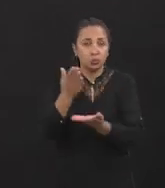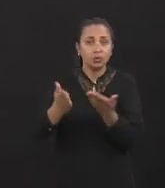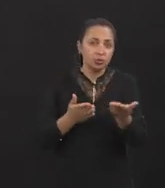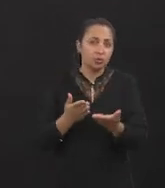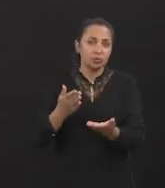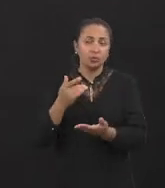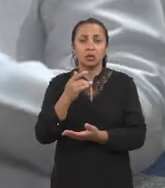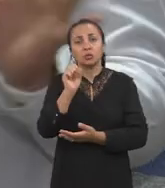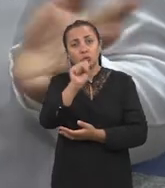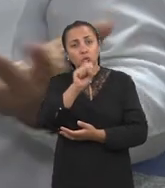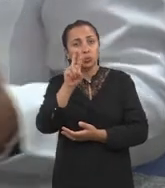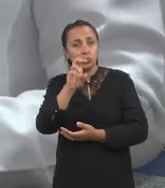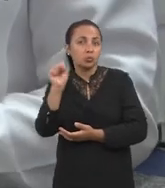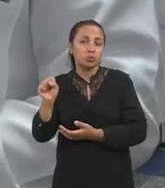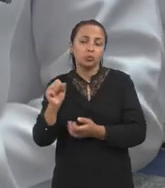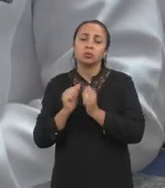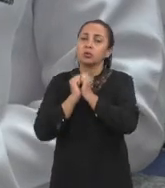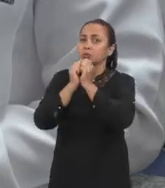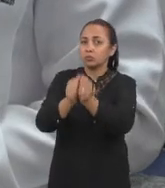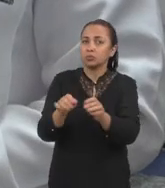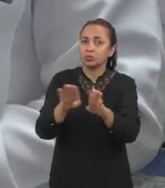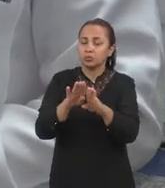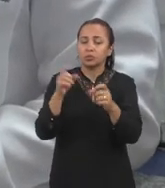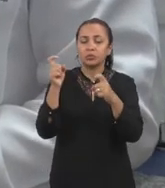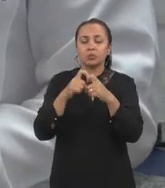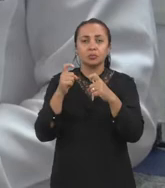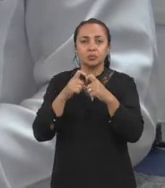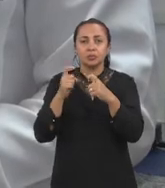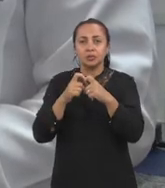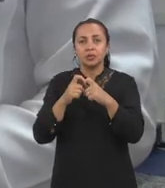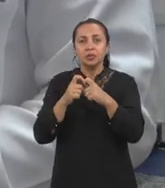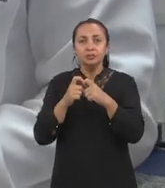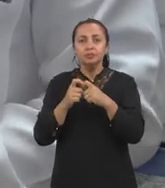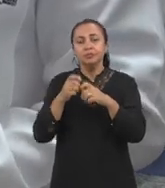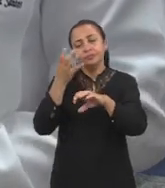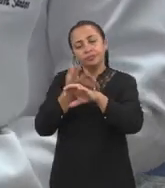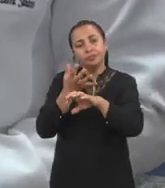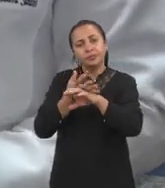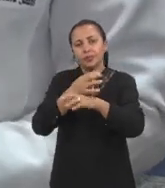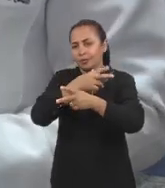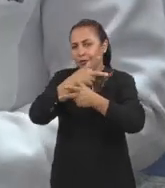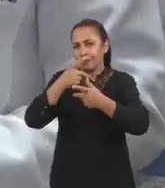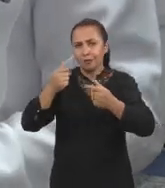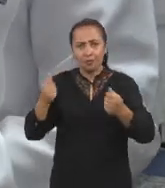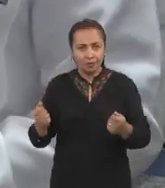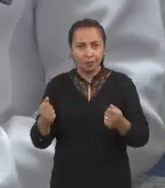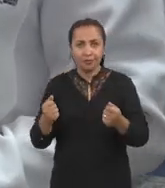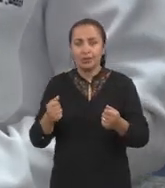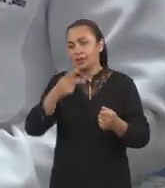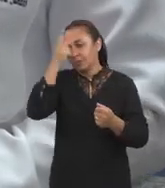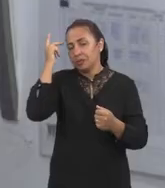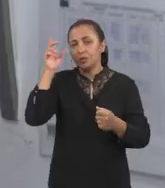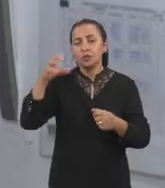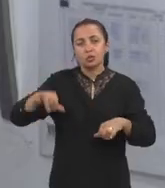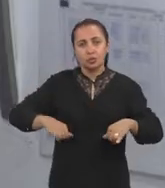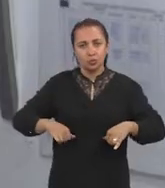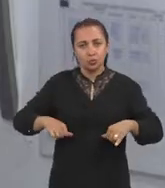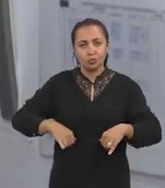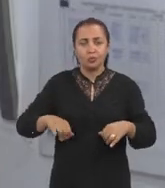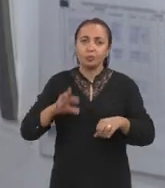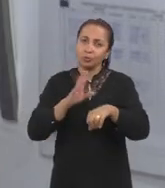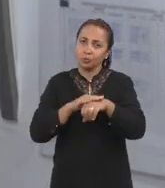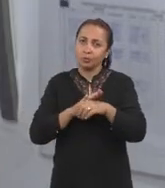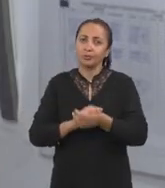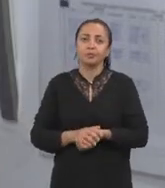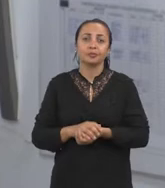do país, bem como acompanhamento médico e interdisciplinar desses indivíduos acometidos. O que a gente